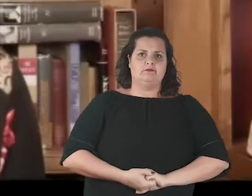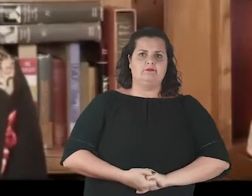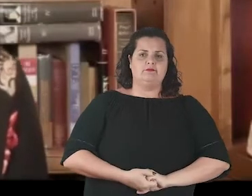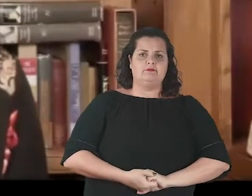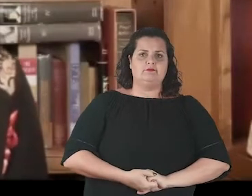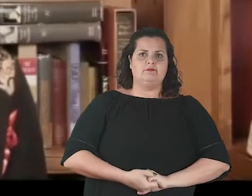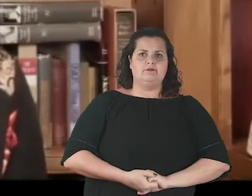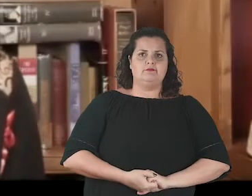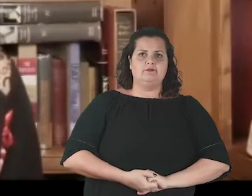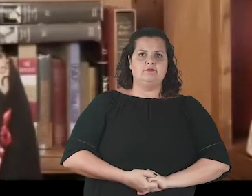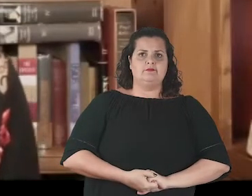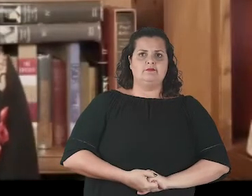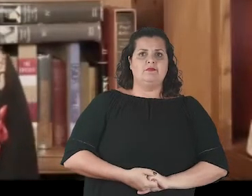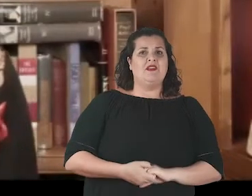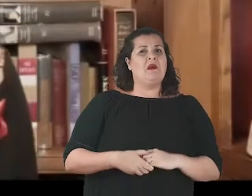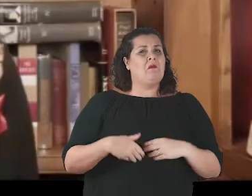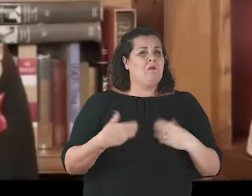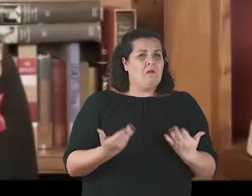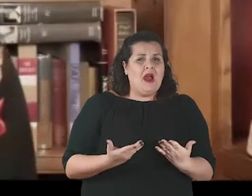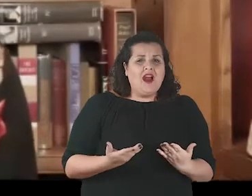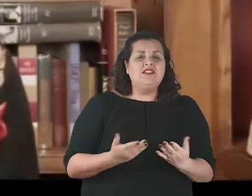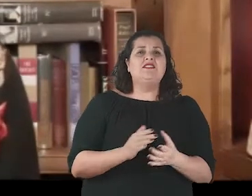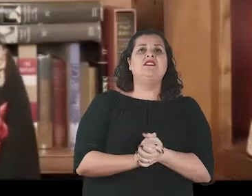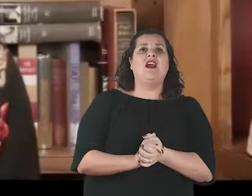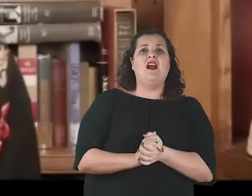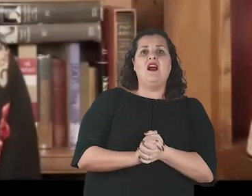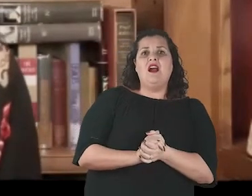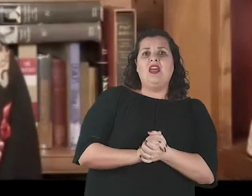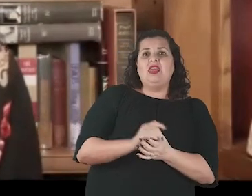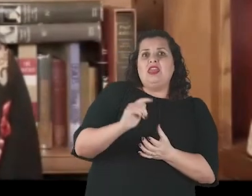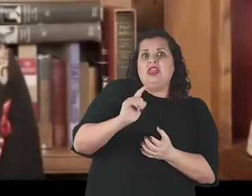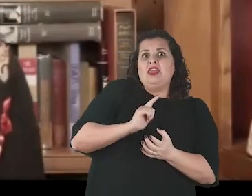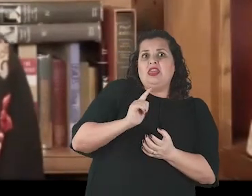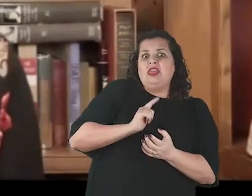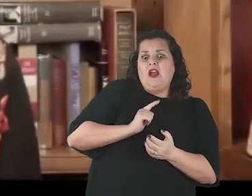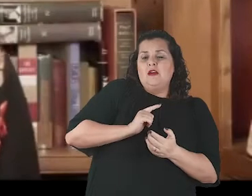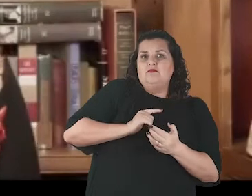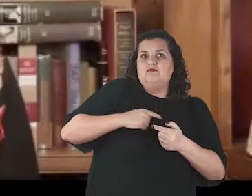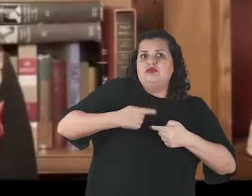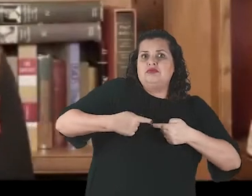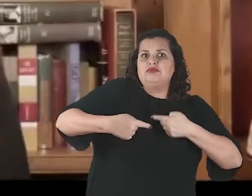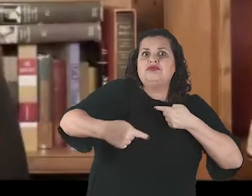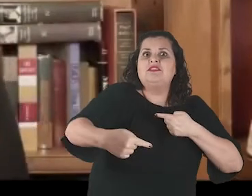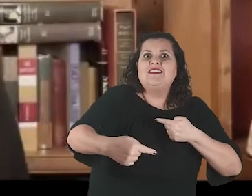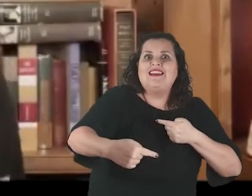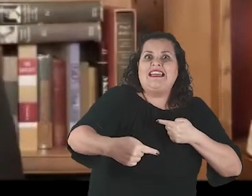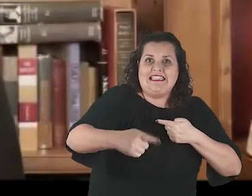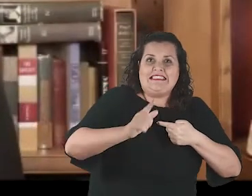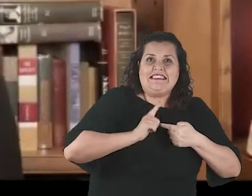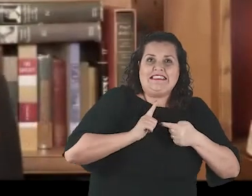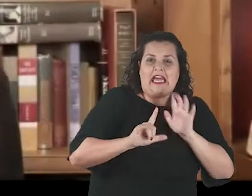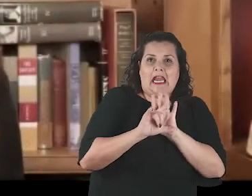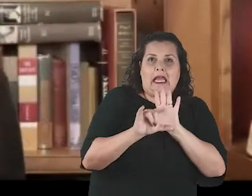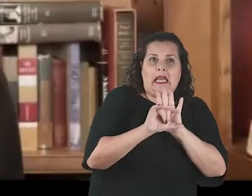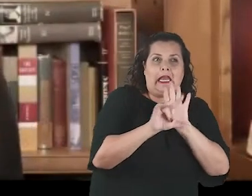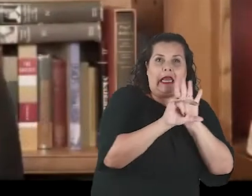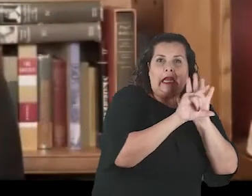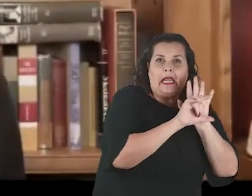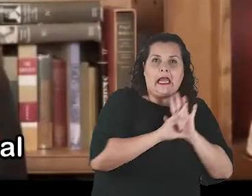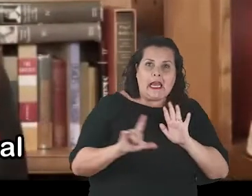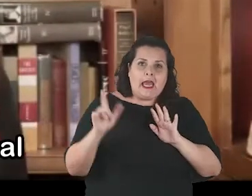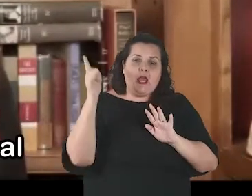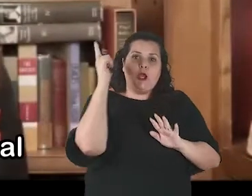identidade, à família e à justiça política e socioeconômica. Esse avanço crucial, claro,